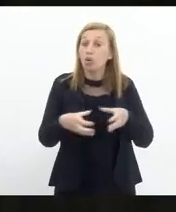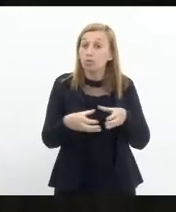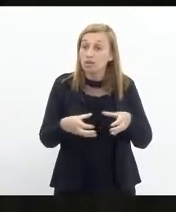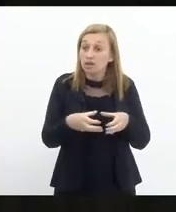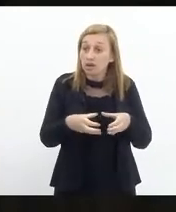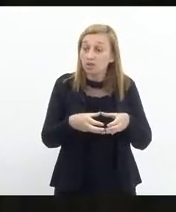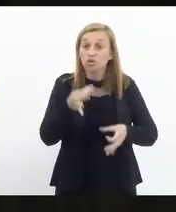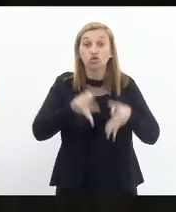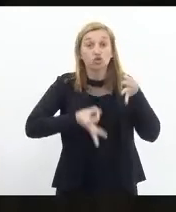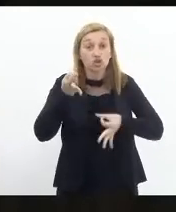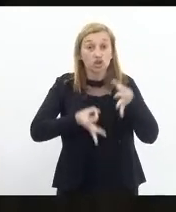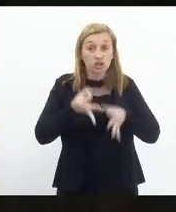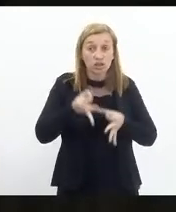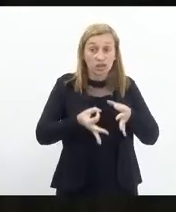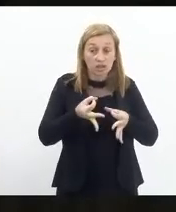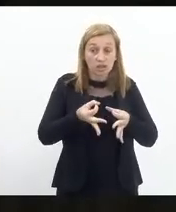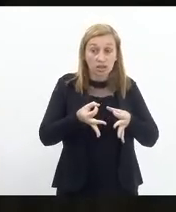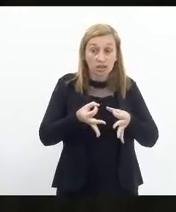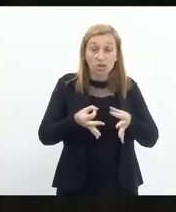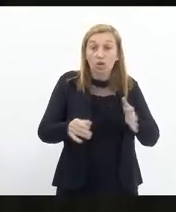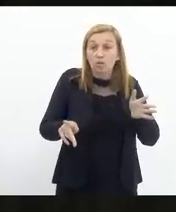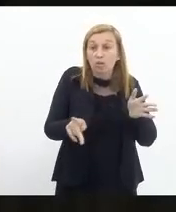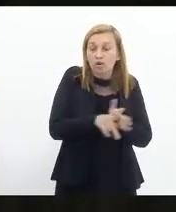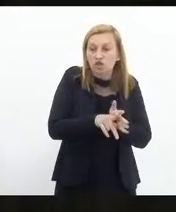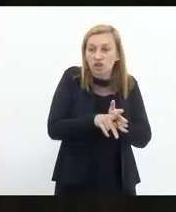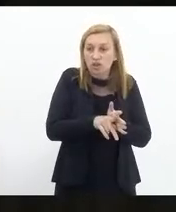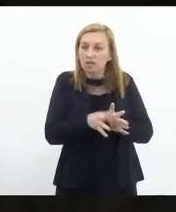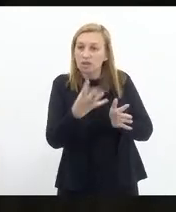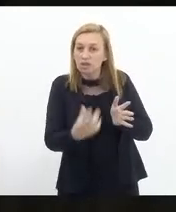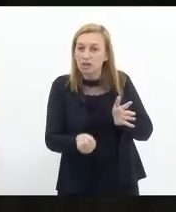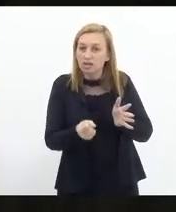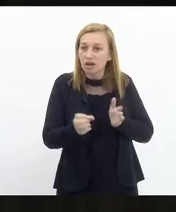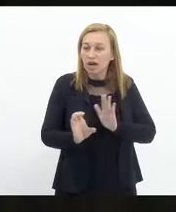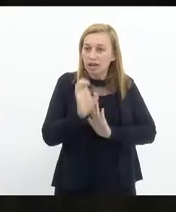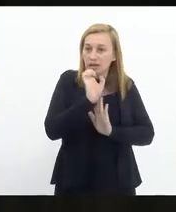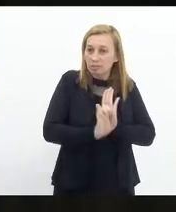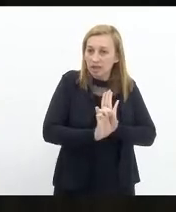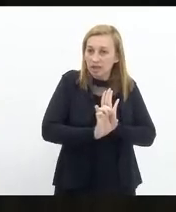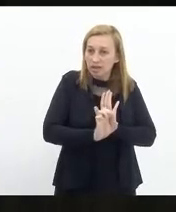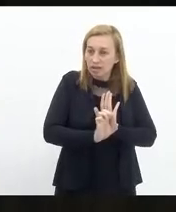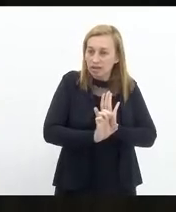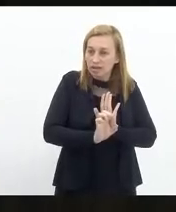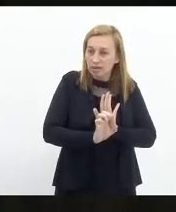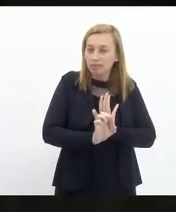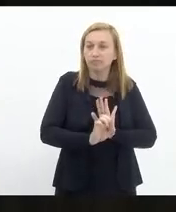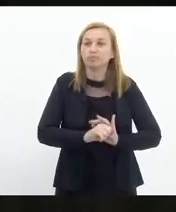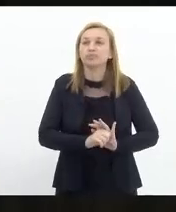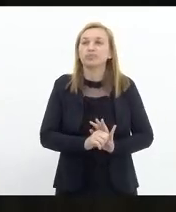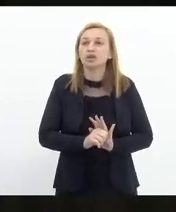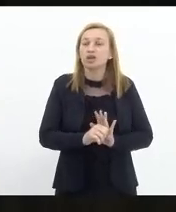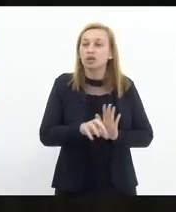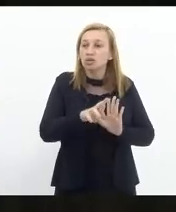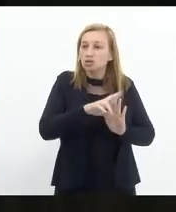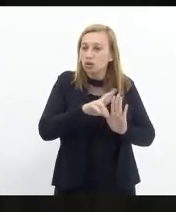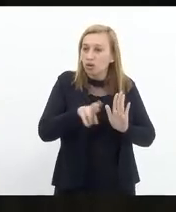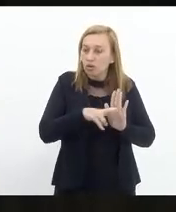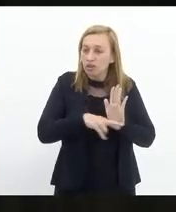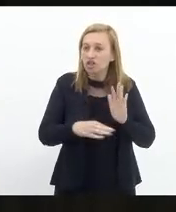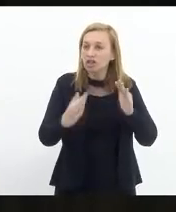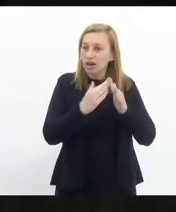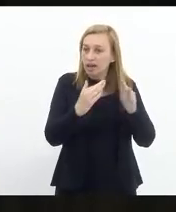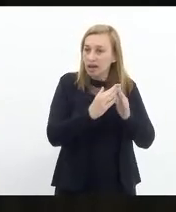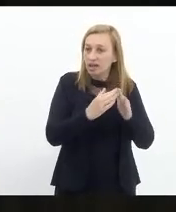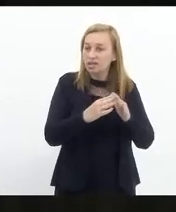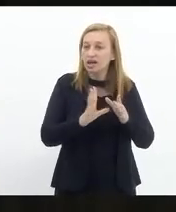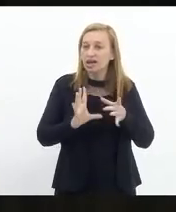de Constituição de Justiça, pela juridicidade do projeto, é favorável à emenda de... Favorável à emenda. Normas e interna de proporção externa, favorável